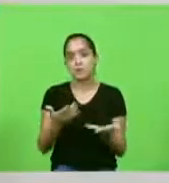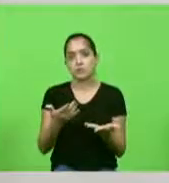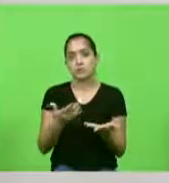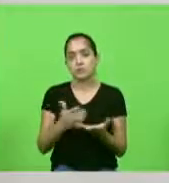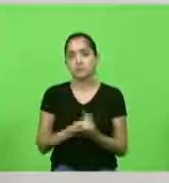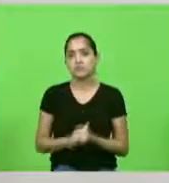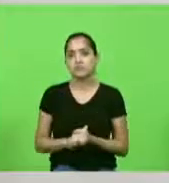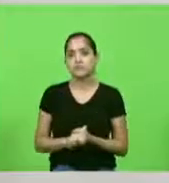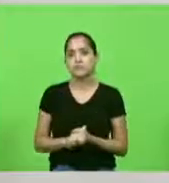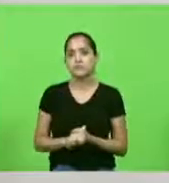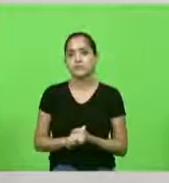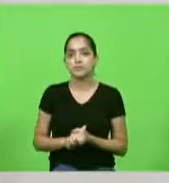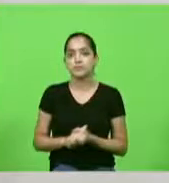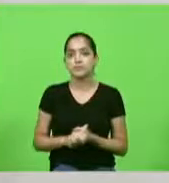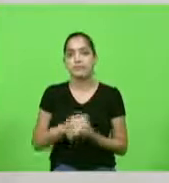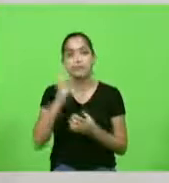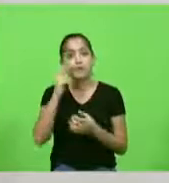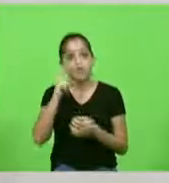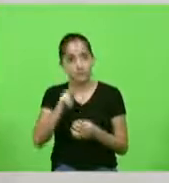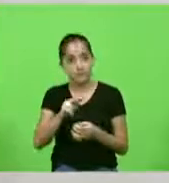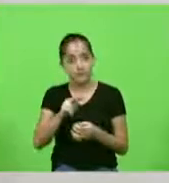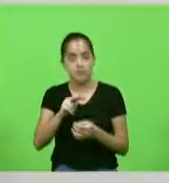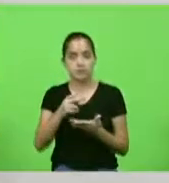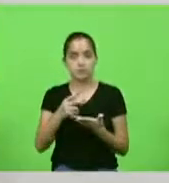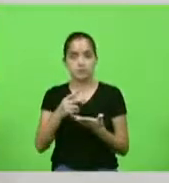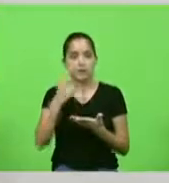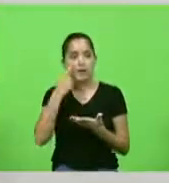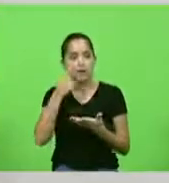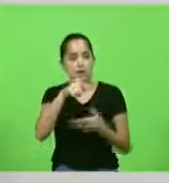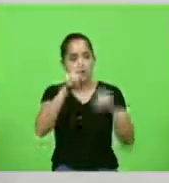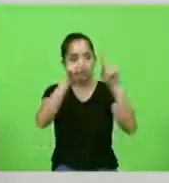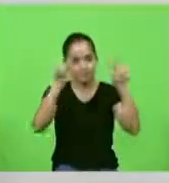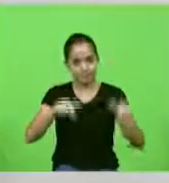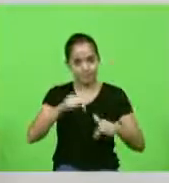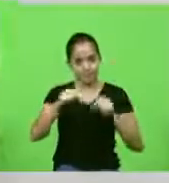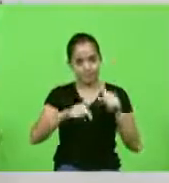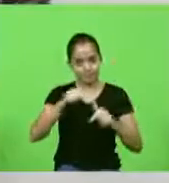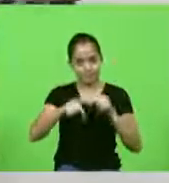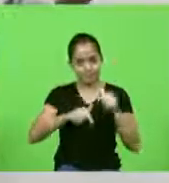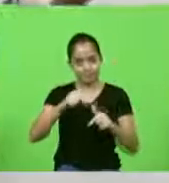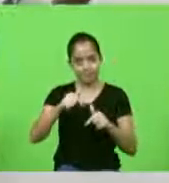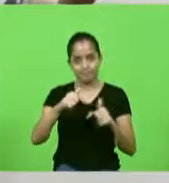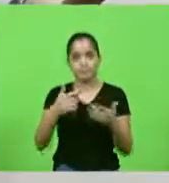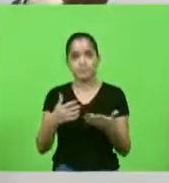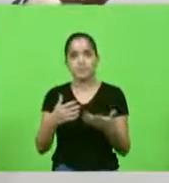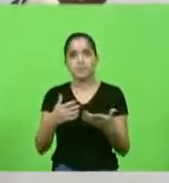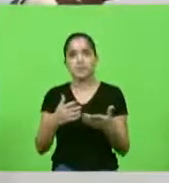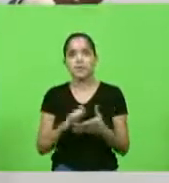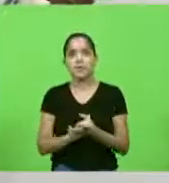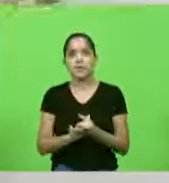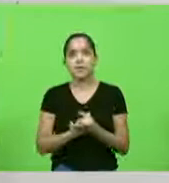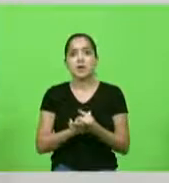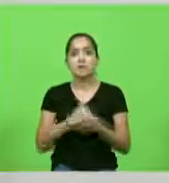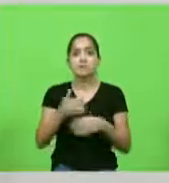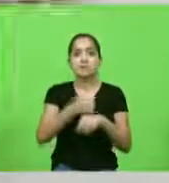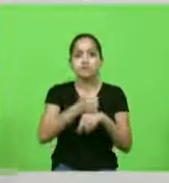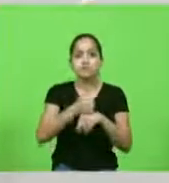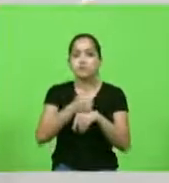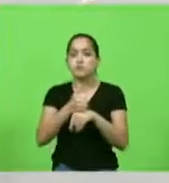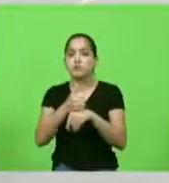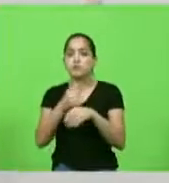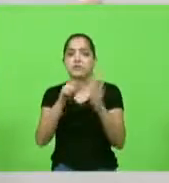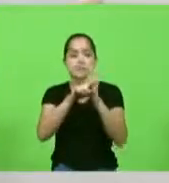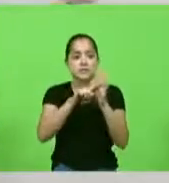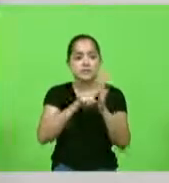e que eu vi lá com os funcionários da Embrapa da quantidade de pesquisadores de